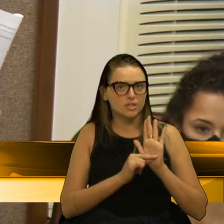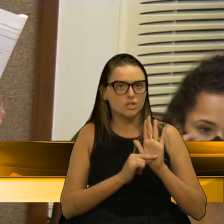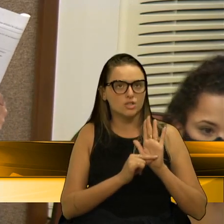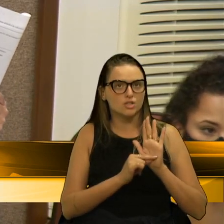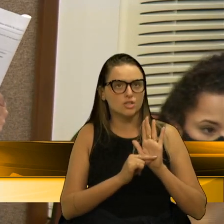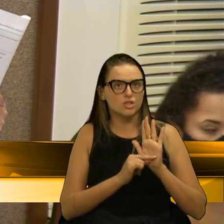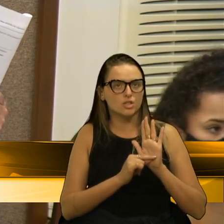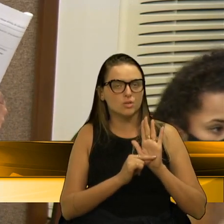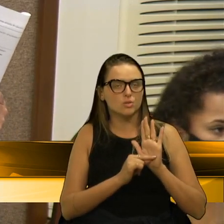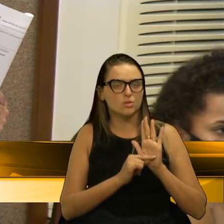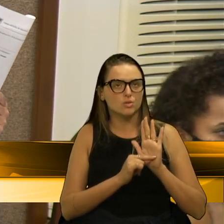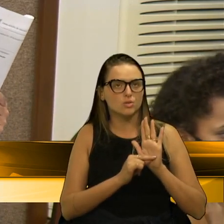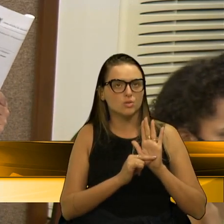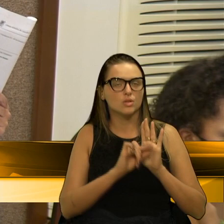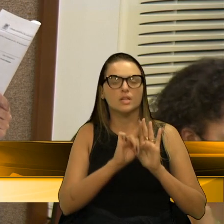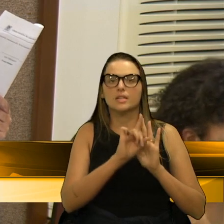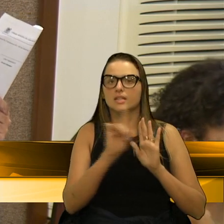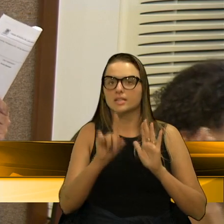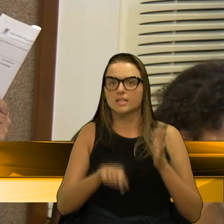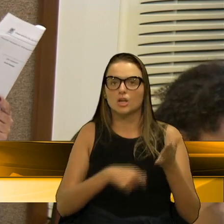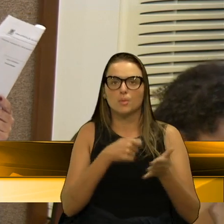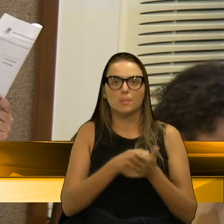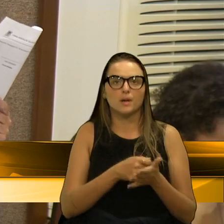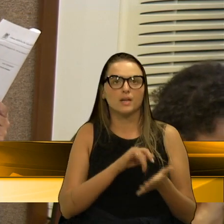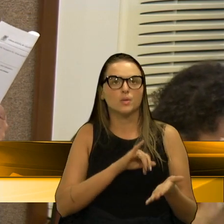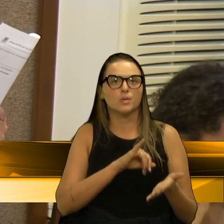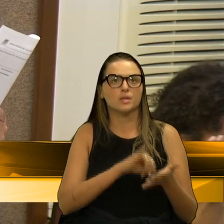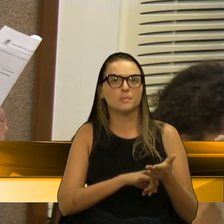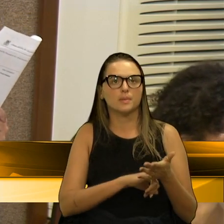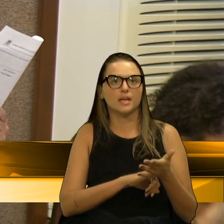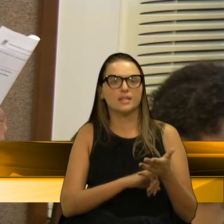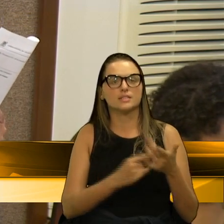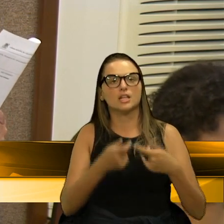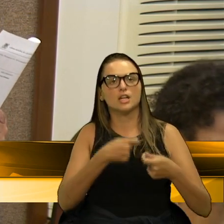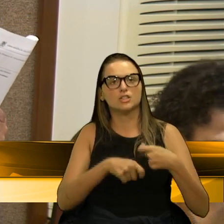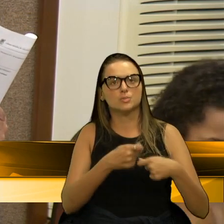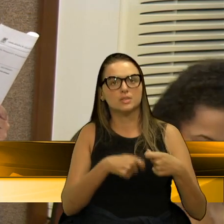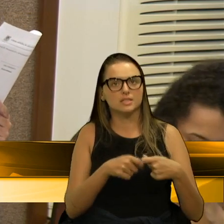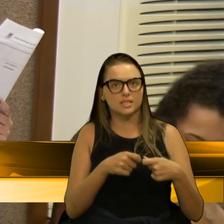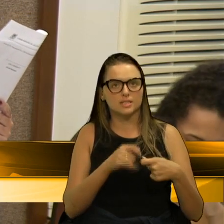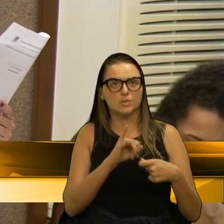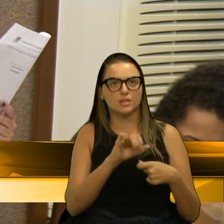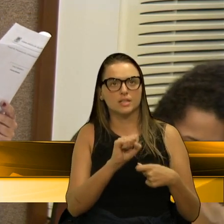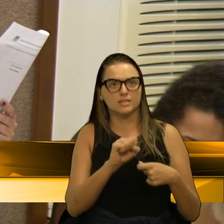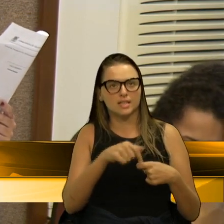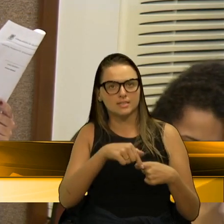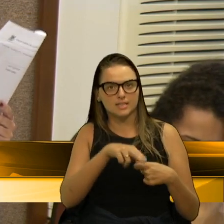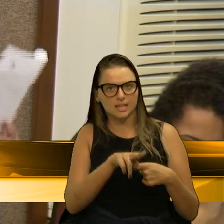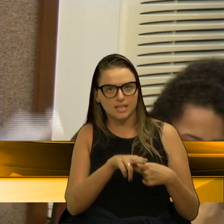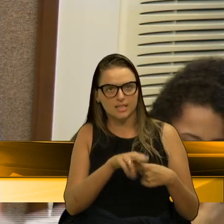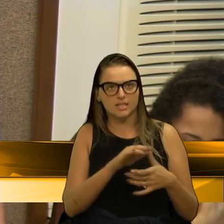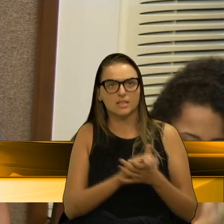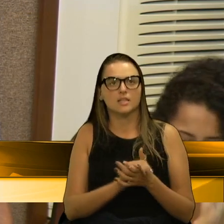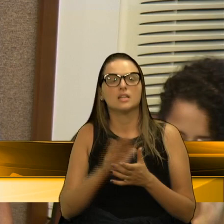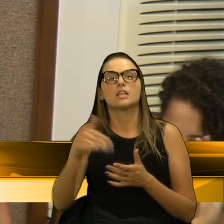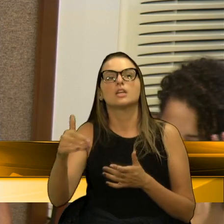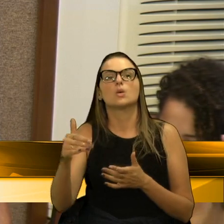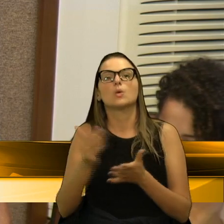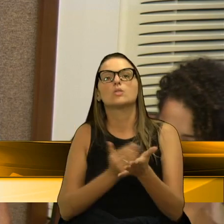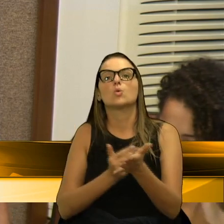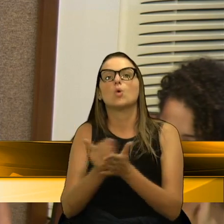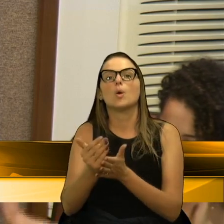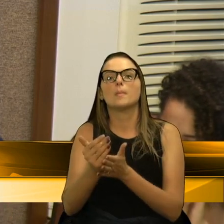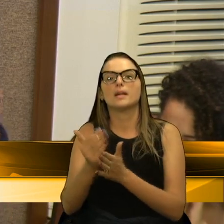isentando o imposto de qualquer natureza, e a taxa de gerenciamento e tal, e quando entra em vigor.